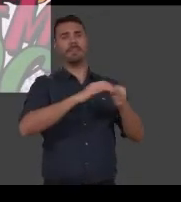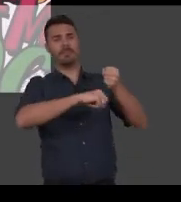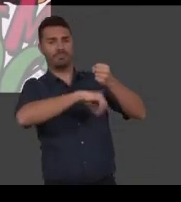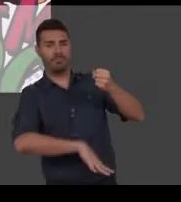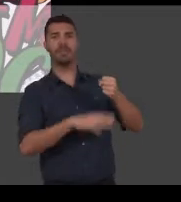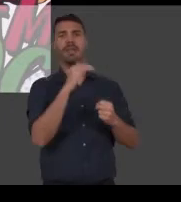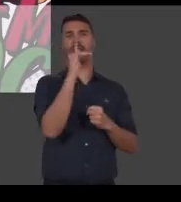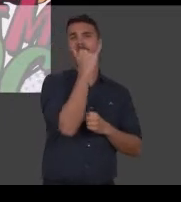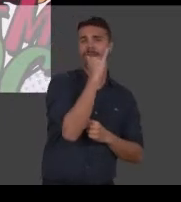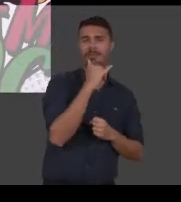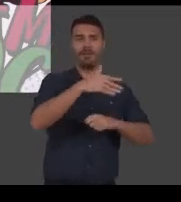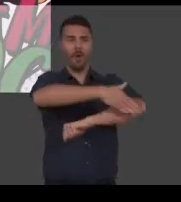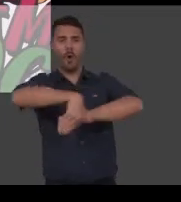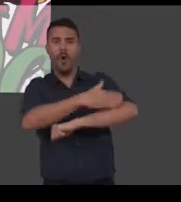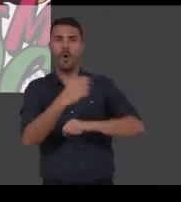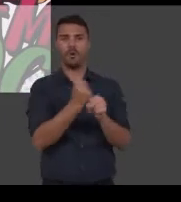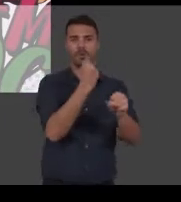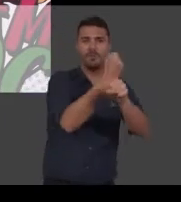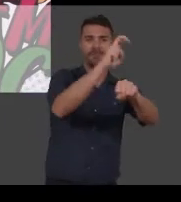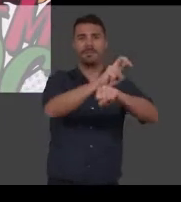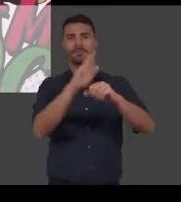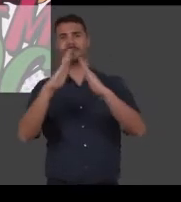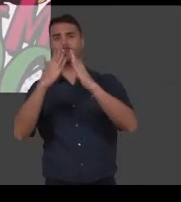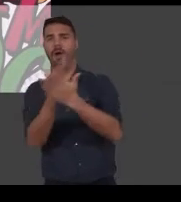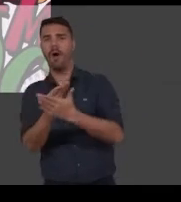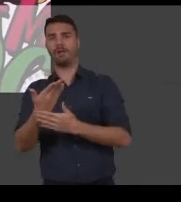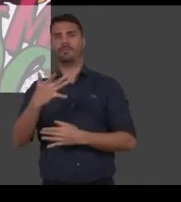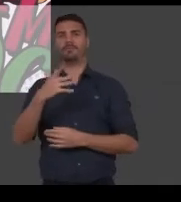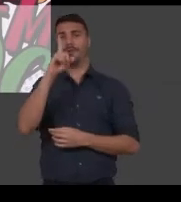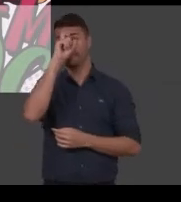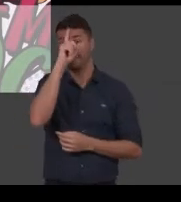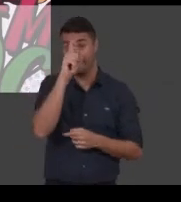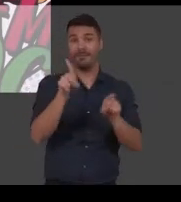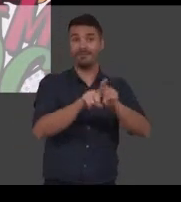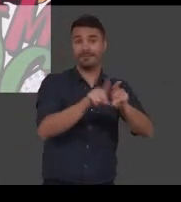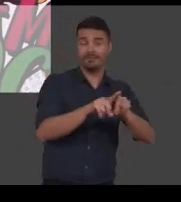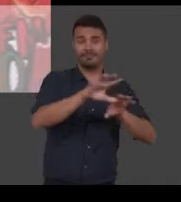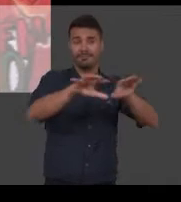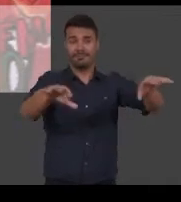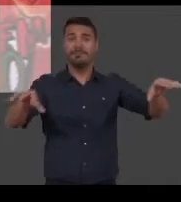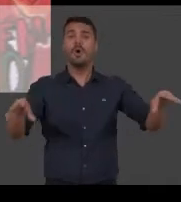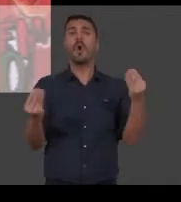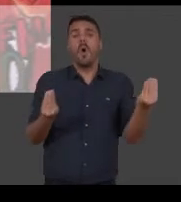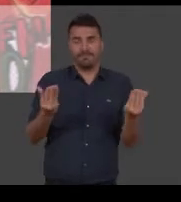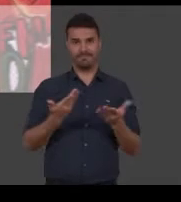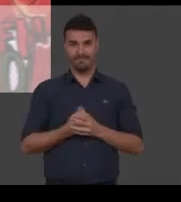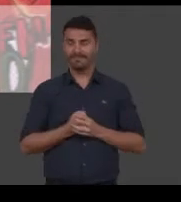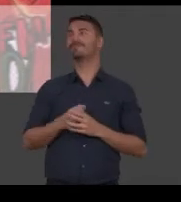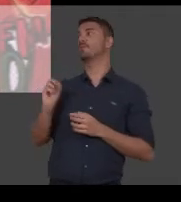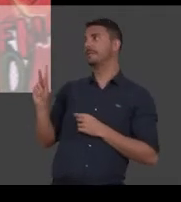energia elétrica, asfalto, construção de creches, escolas, hospitais e postos de saúde. Ok, ok.